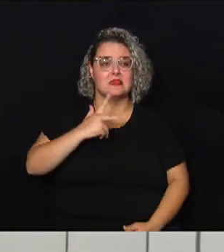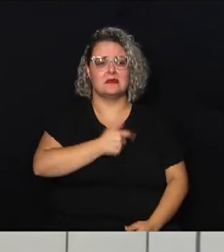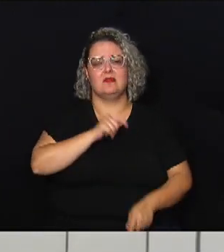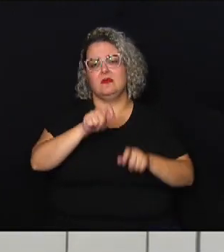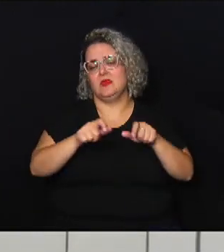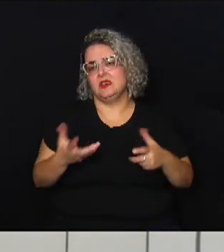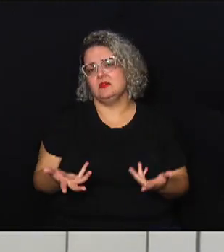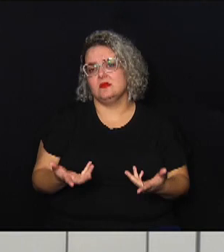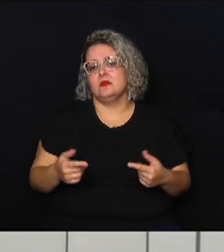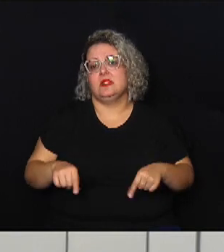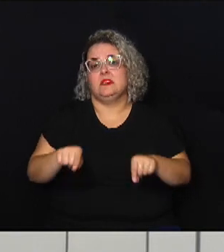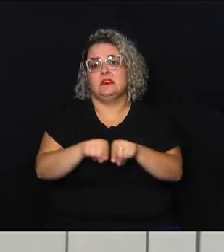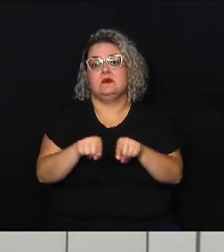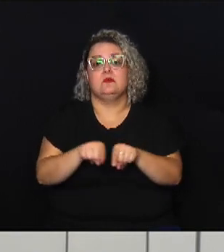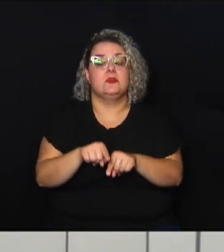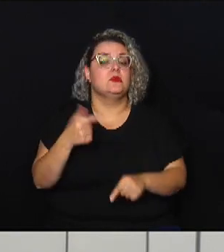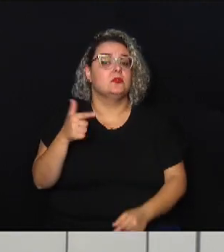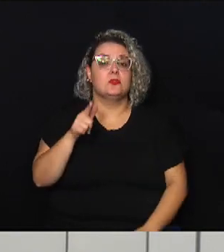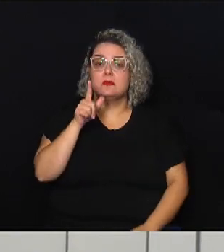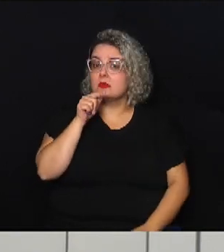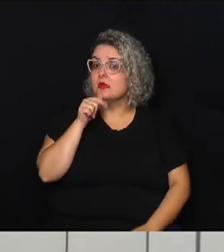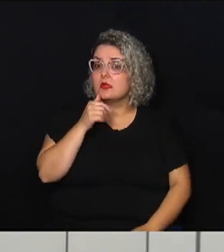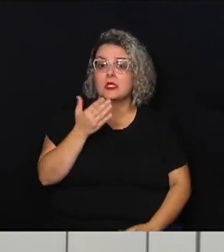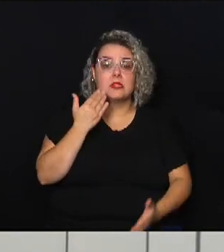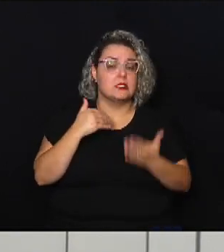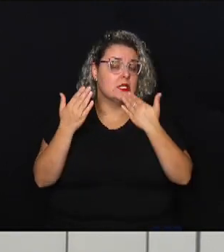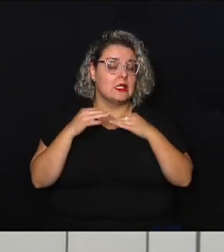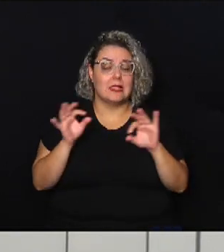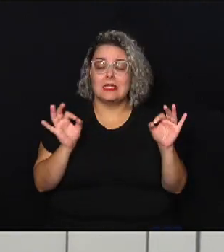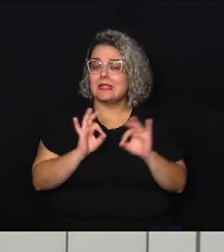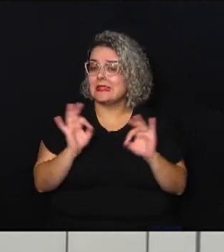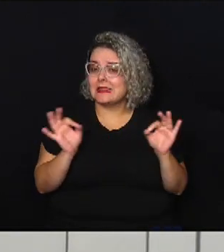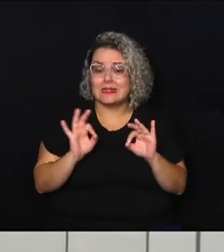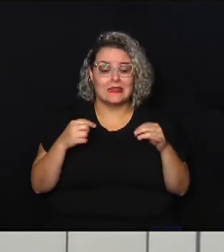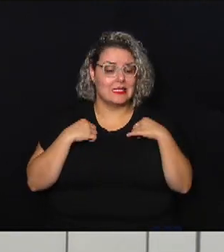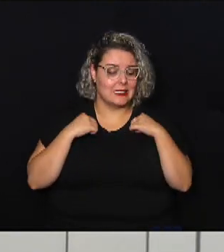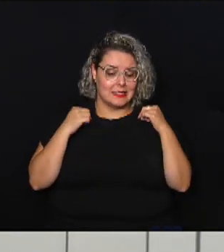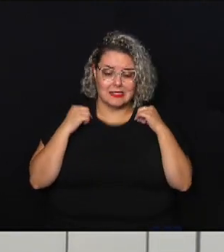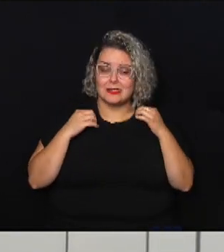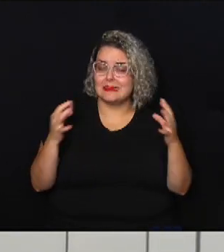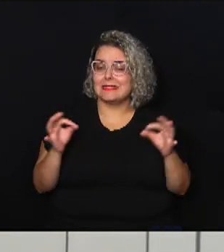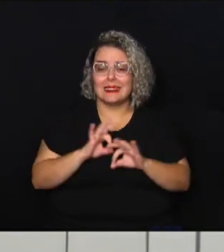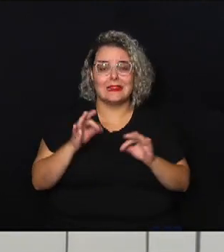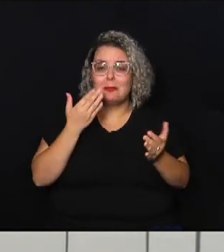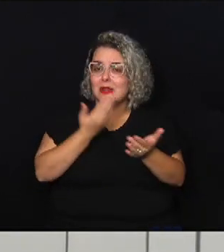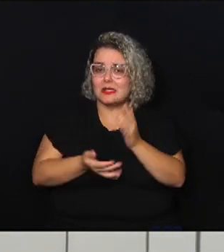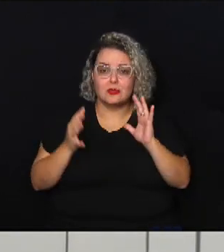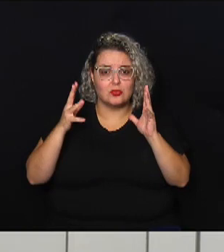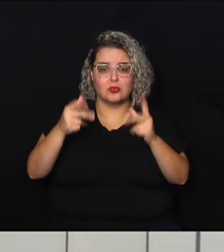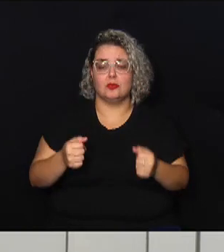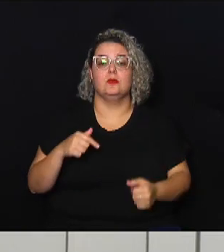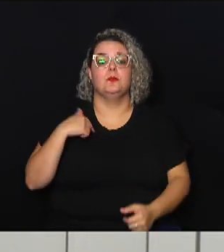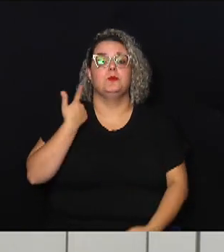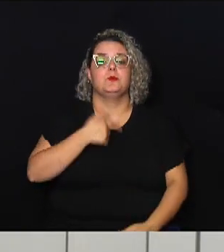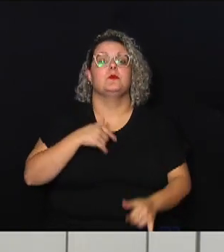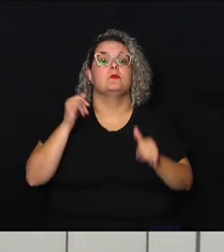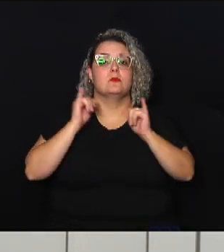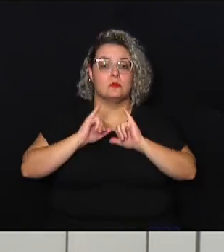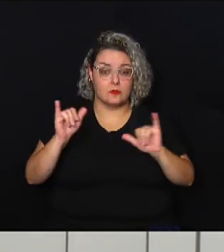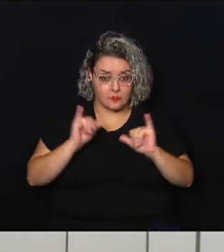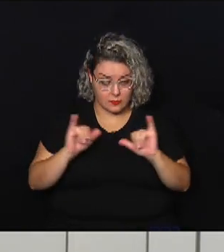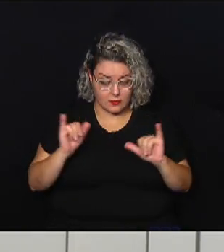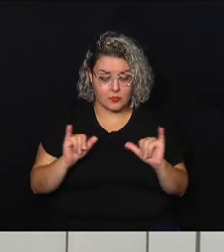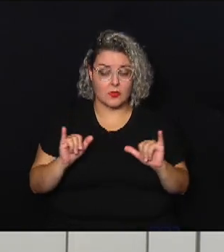lado essas pessoas ficaram sem água sem comida sem o que vestir e tudo mais nós estamos em uma campanha